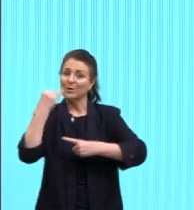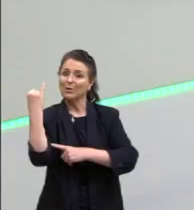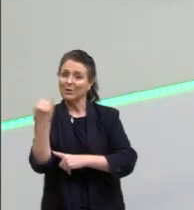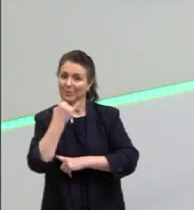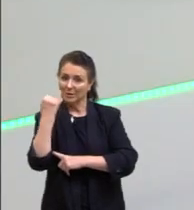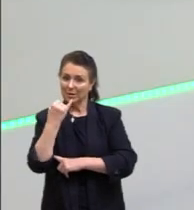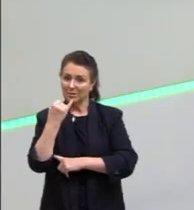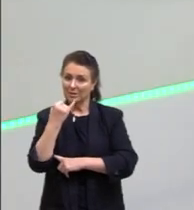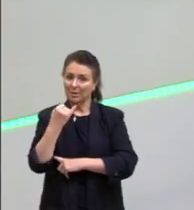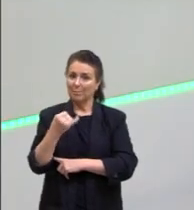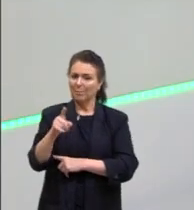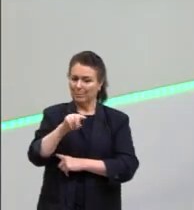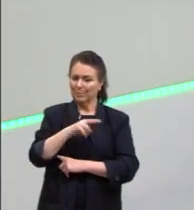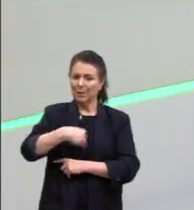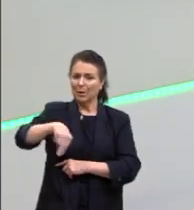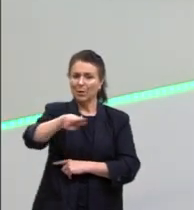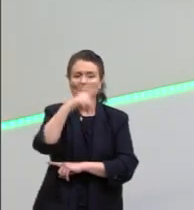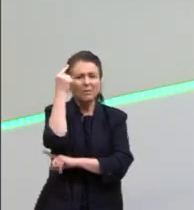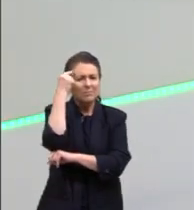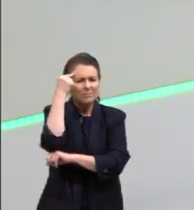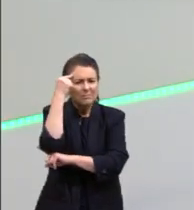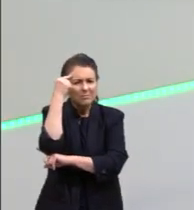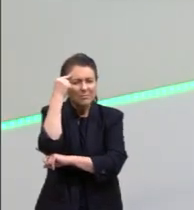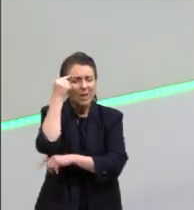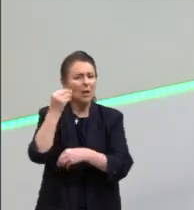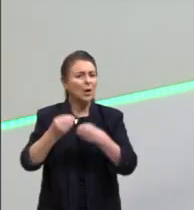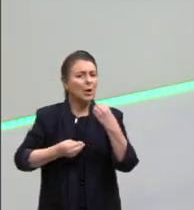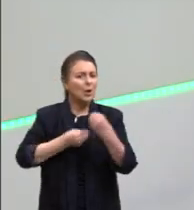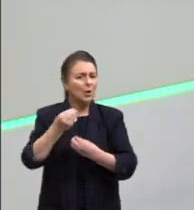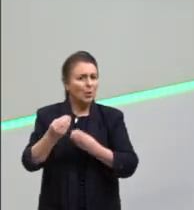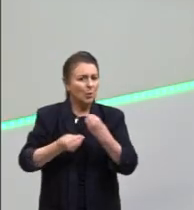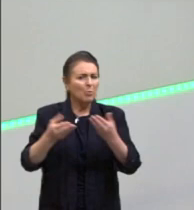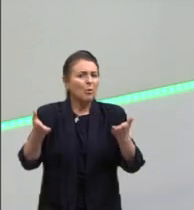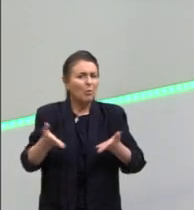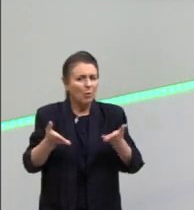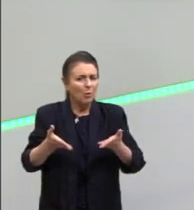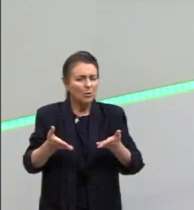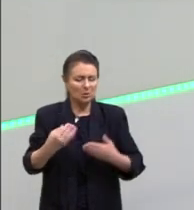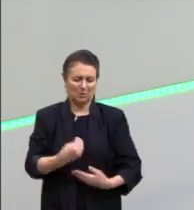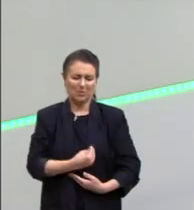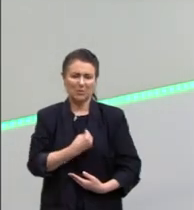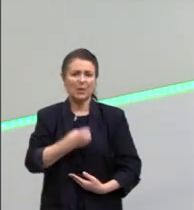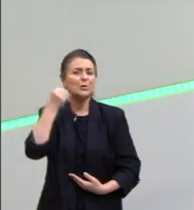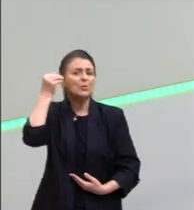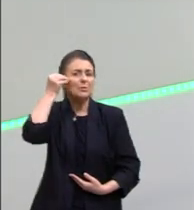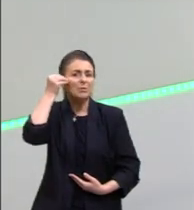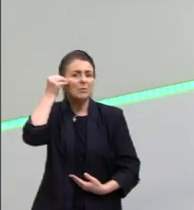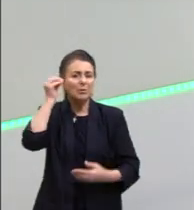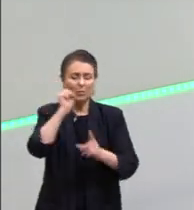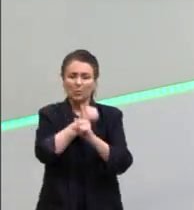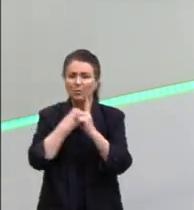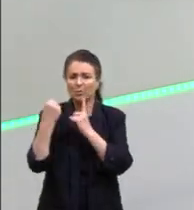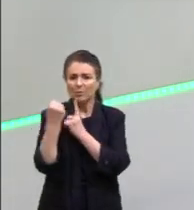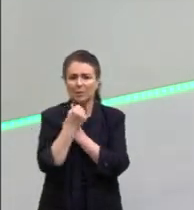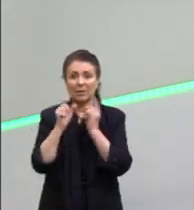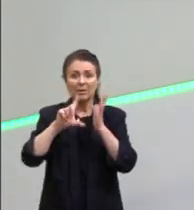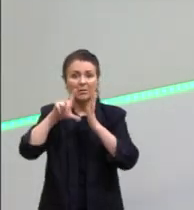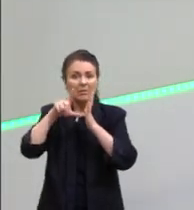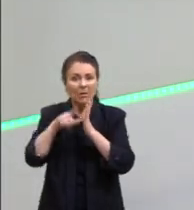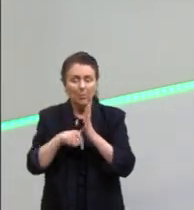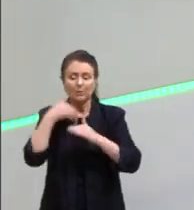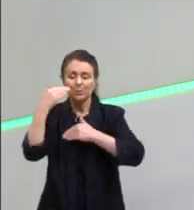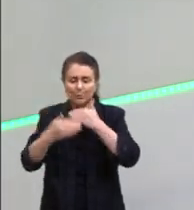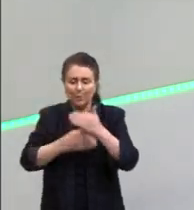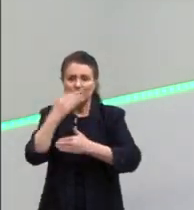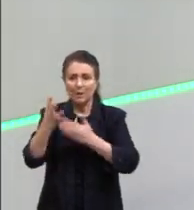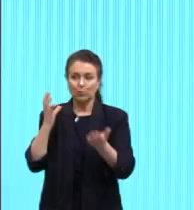essa reflexão de como nós estamos hoje vivendo em sociedade, depois de todo esse processo